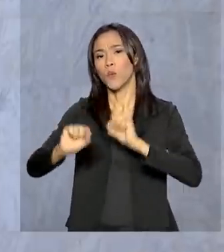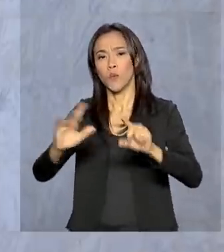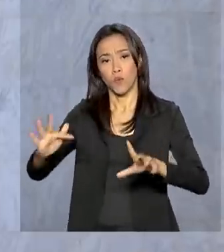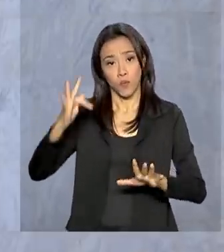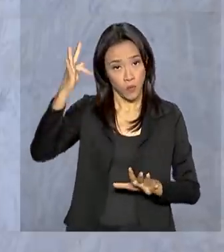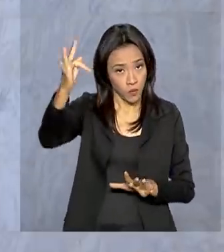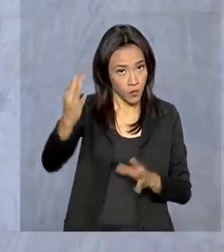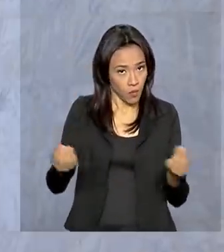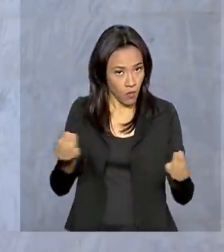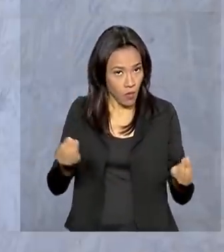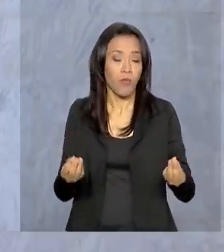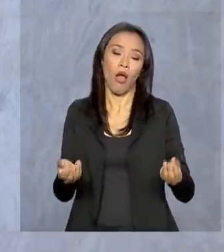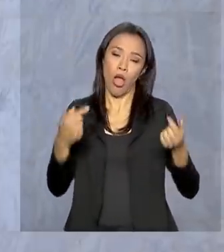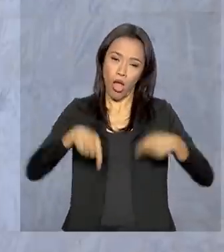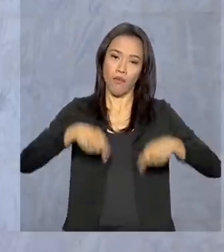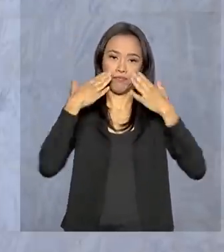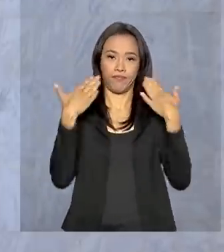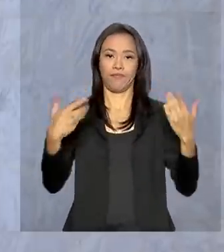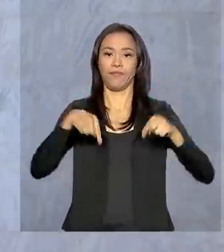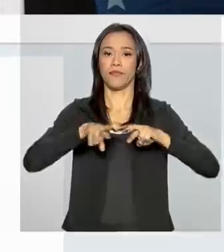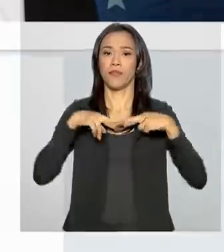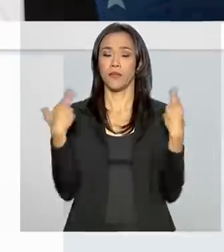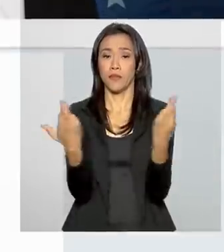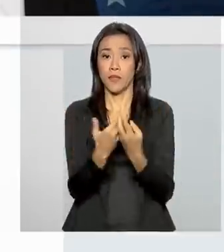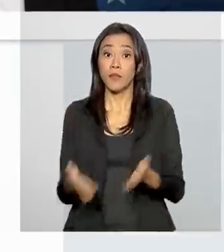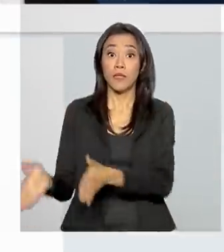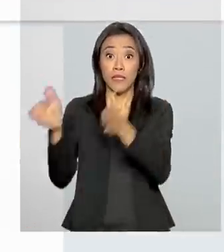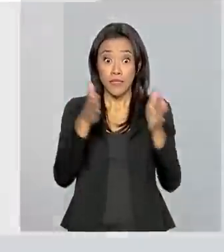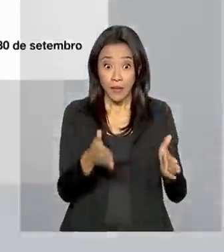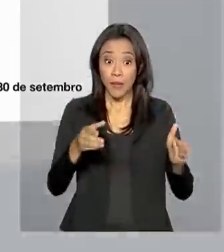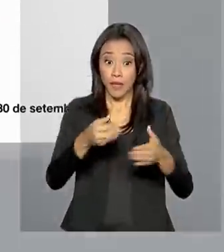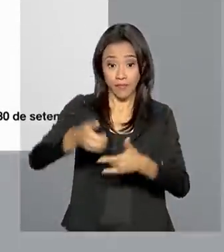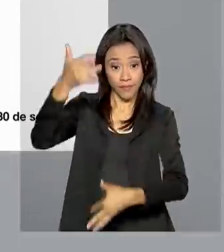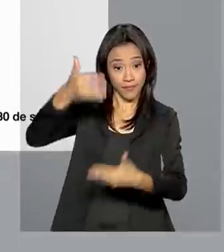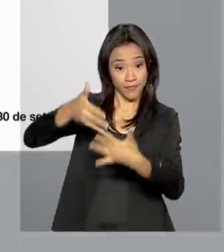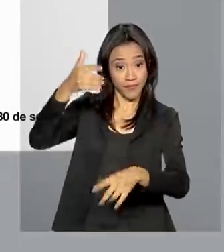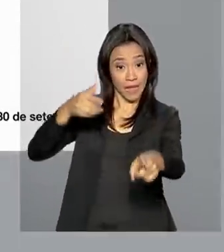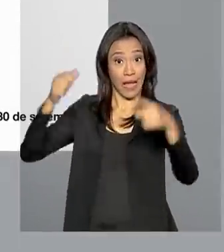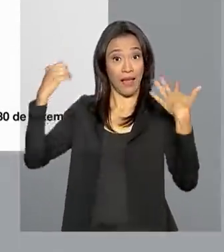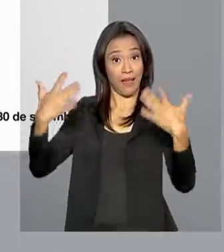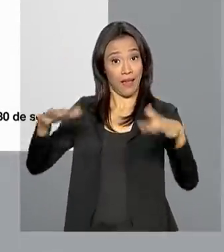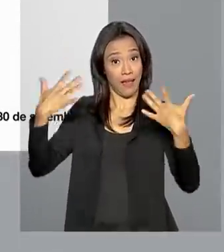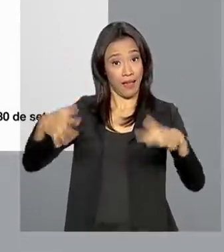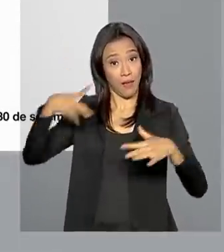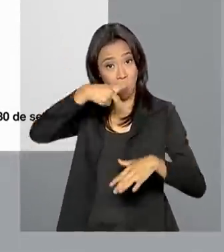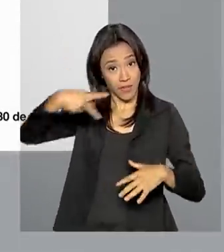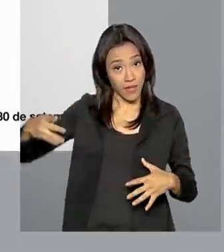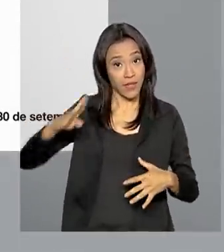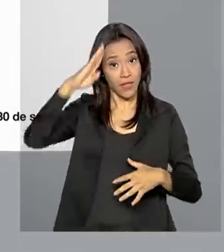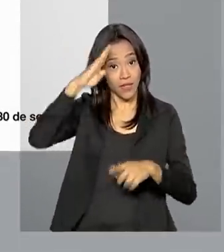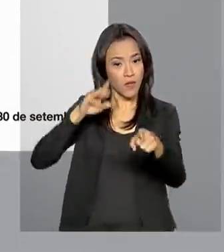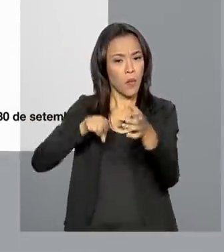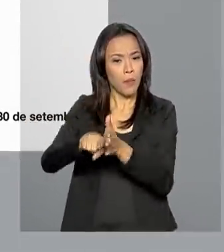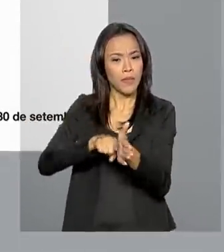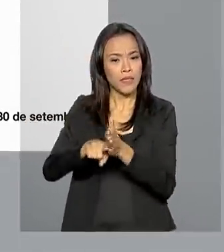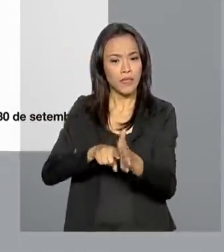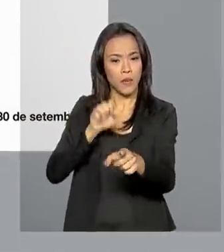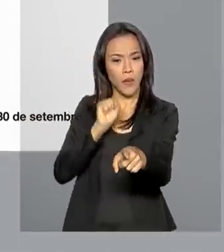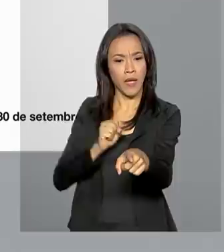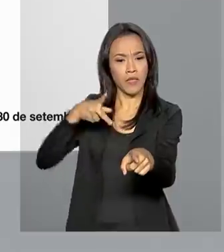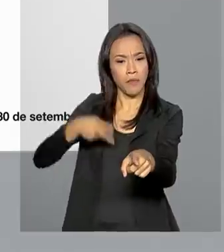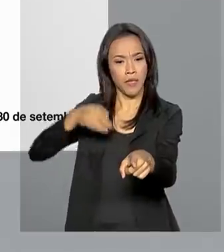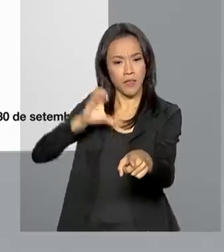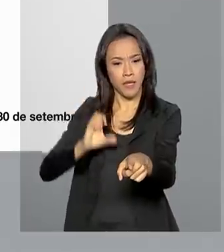E pelas redes sociais, o presidente Jair Bolsonaro comemorou o resultado de uma pesquisa feita pelo SPC Brasil e a